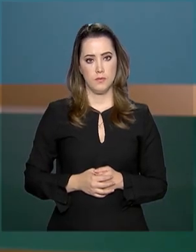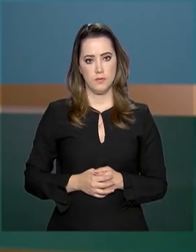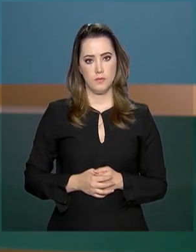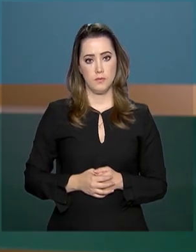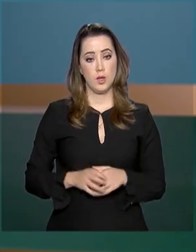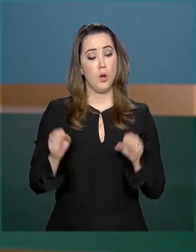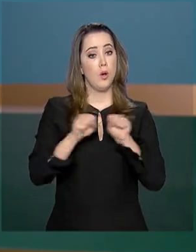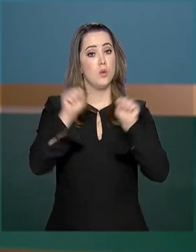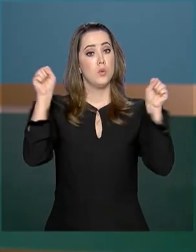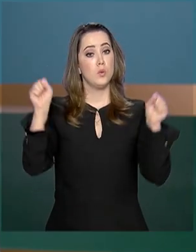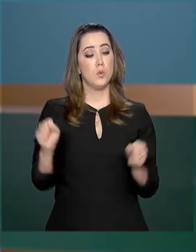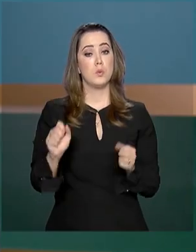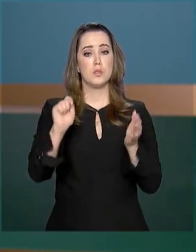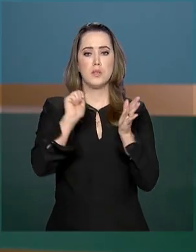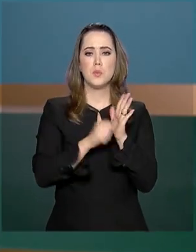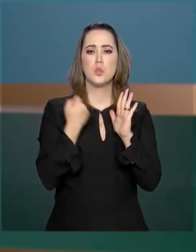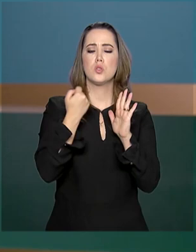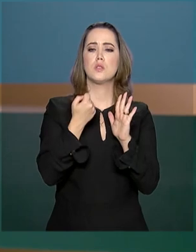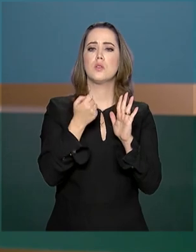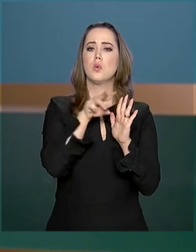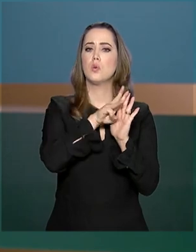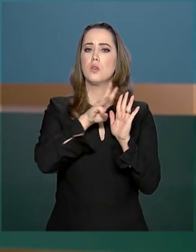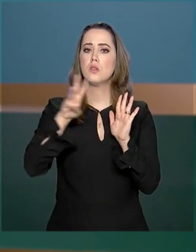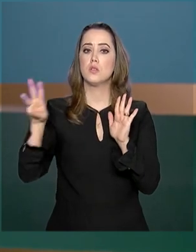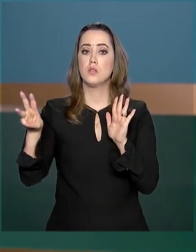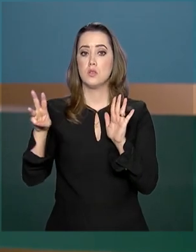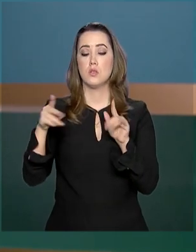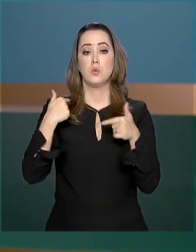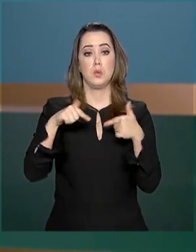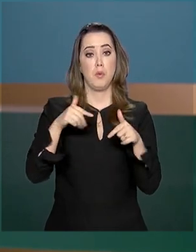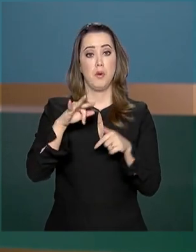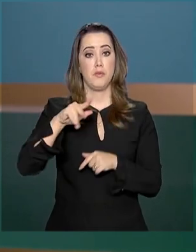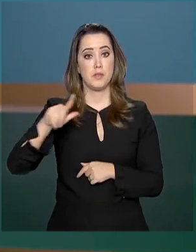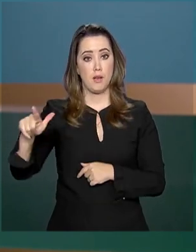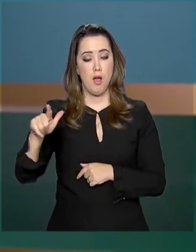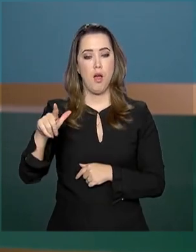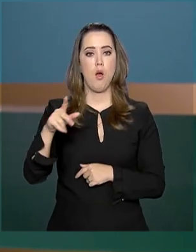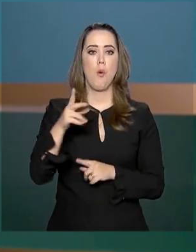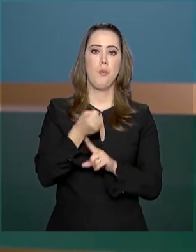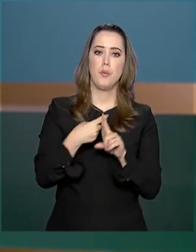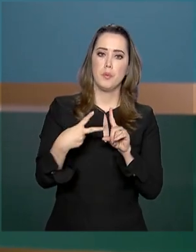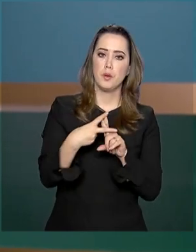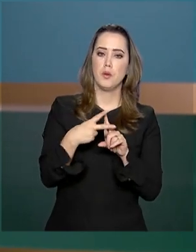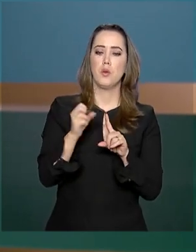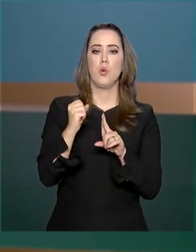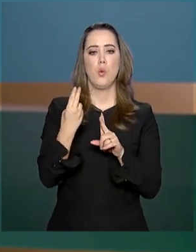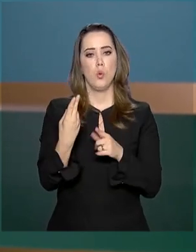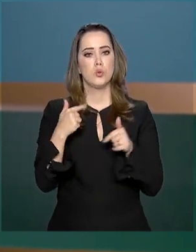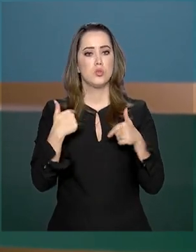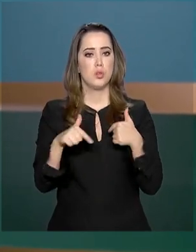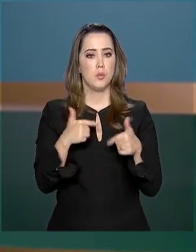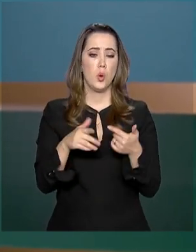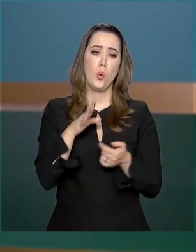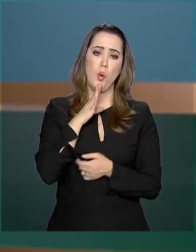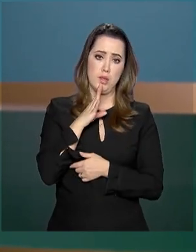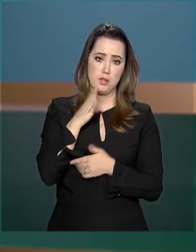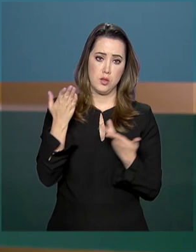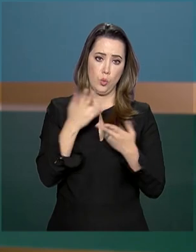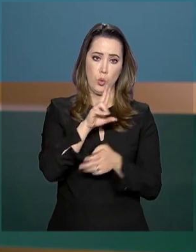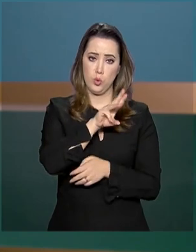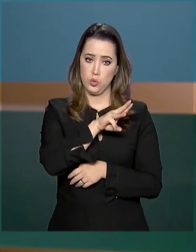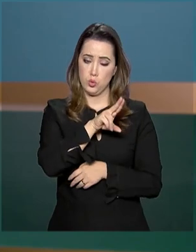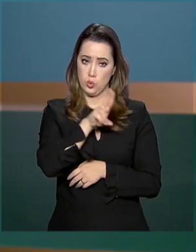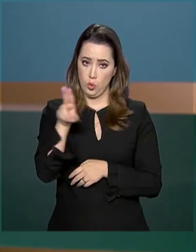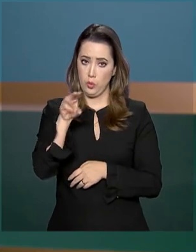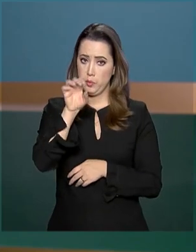O sistema de escrituração digital das obrigações fiscais, previdenciárias e trabalhistas, popularmente conhecido como